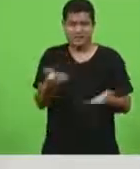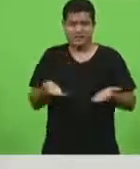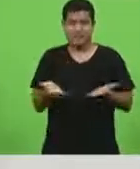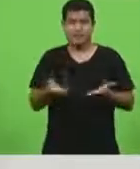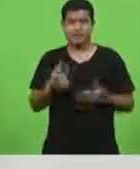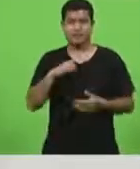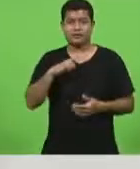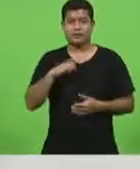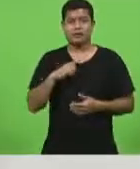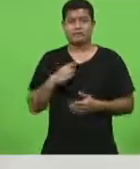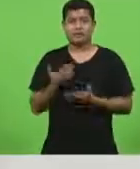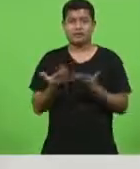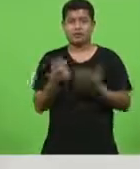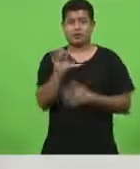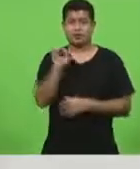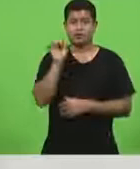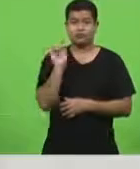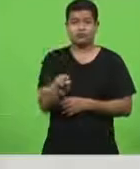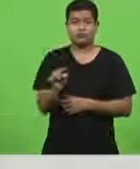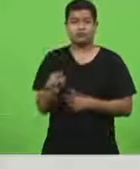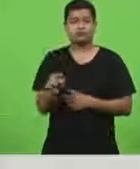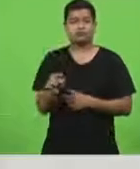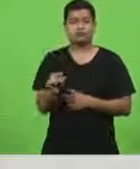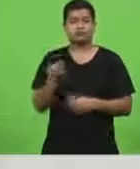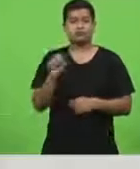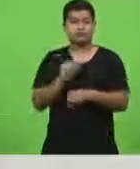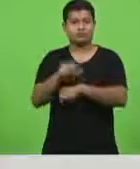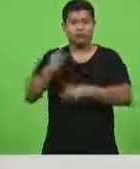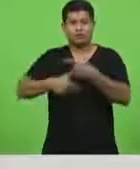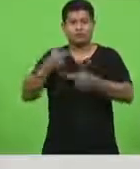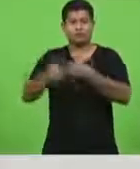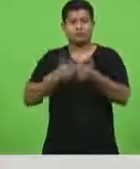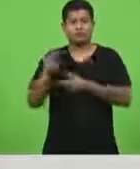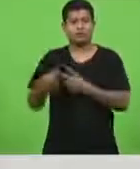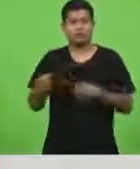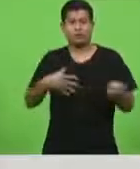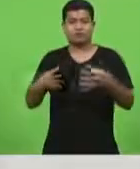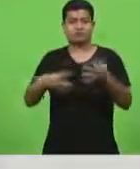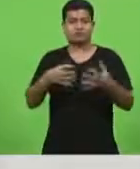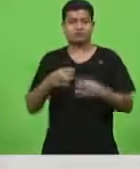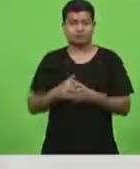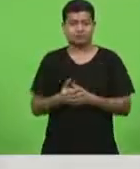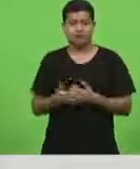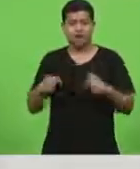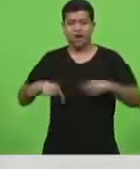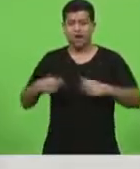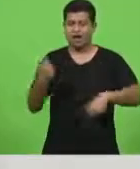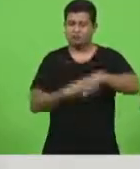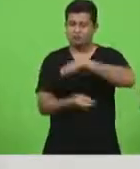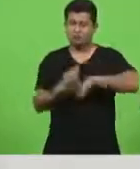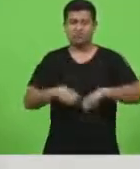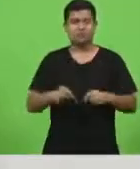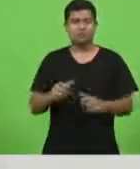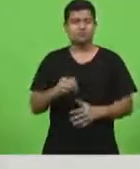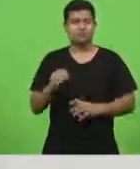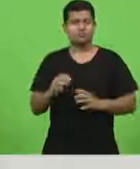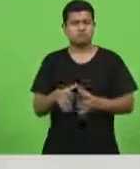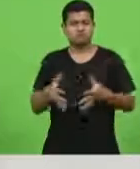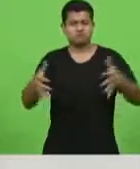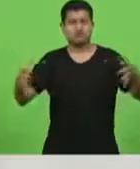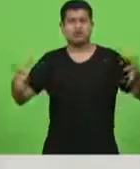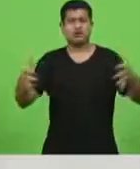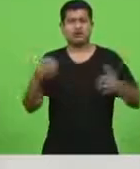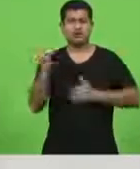em plena pandemia a nossa economia cresce cria oportunidades para o catarinense